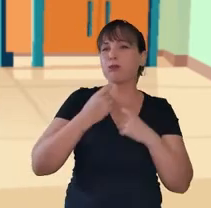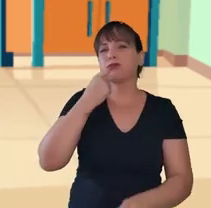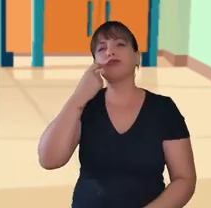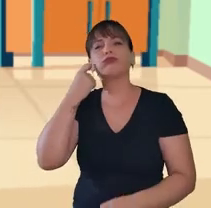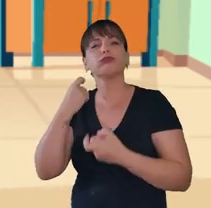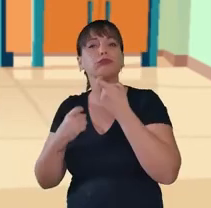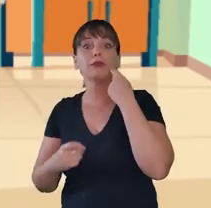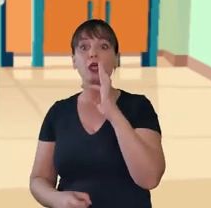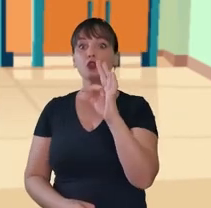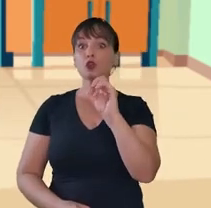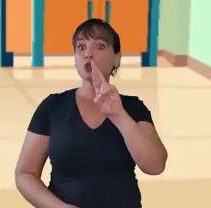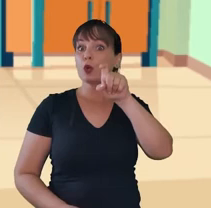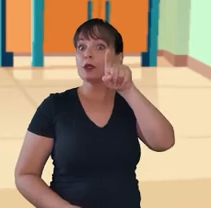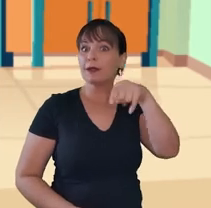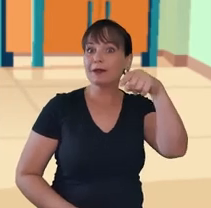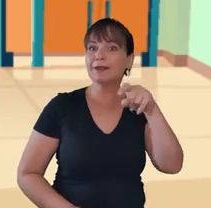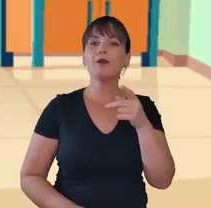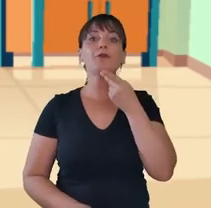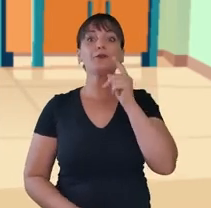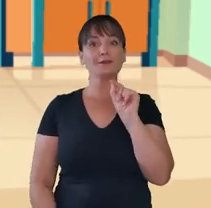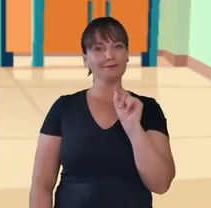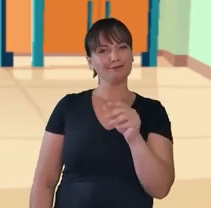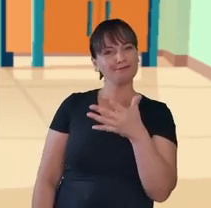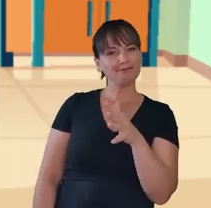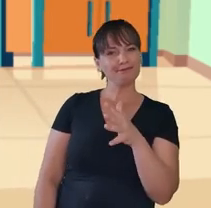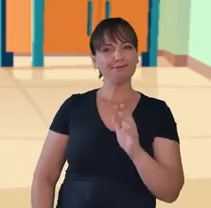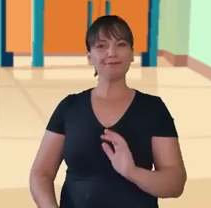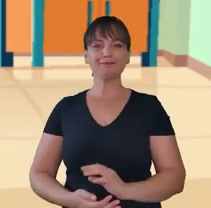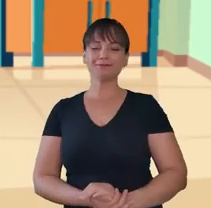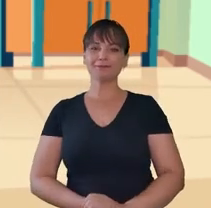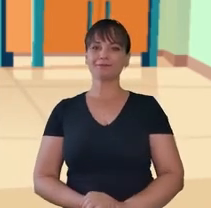bonita, um toré. E ele dizia mais ou menos assim.